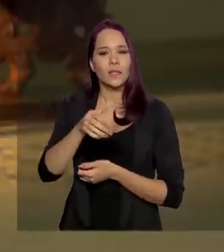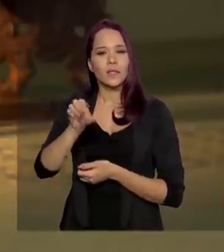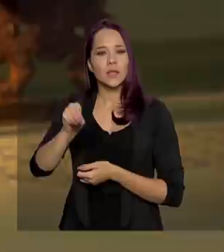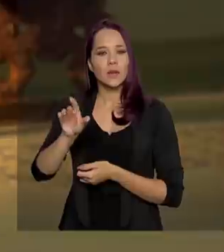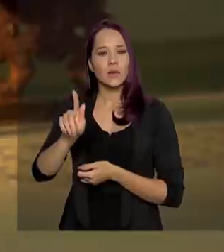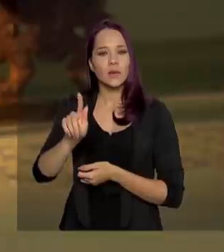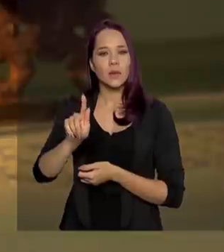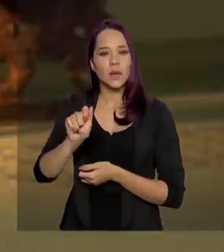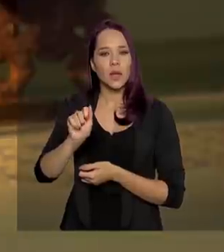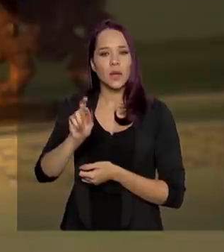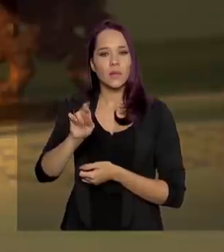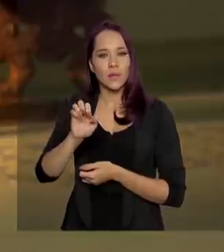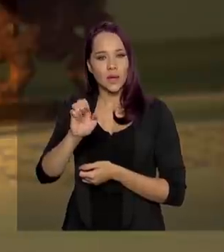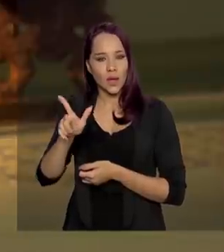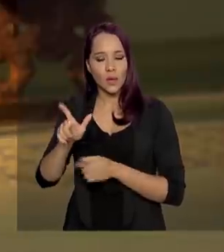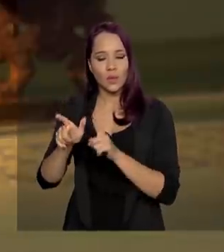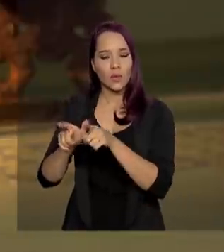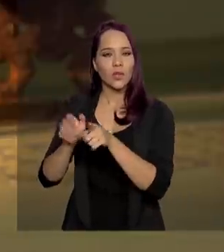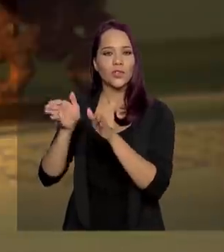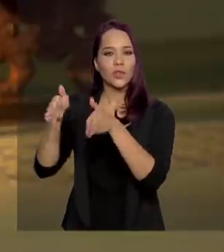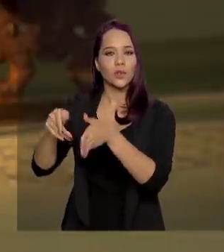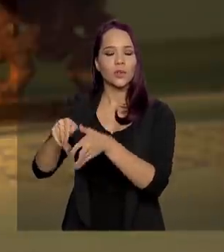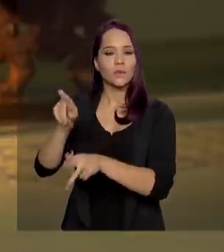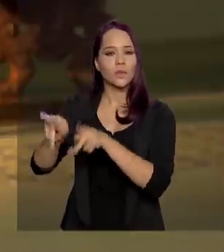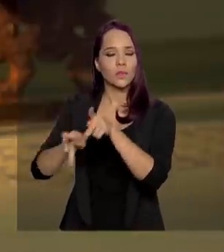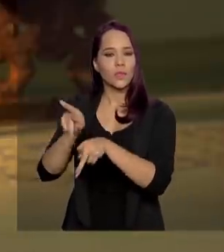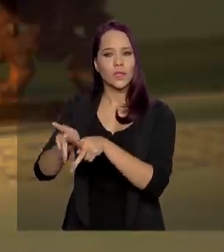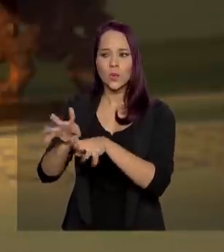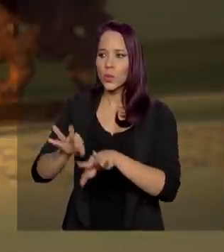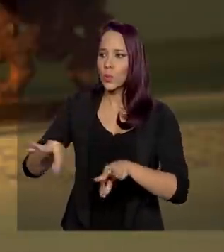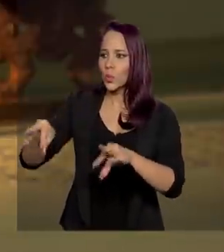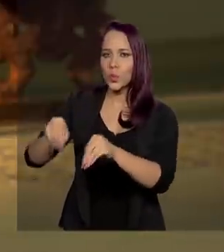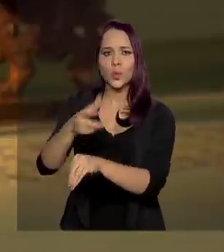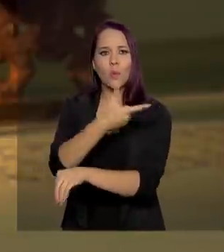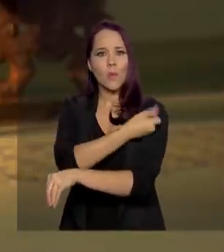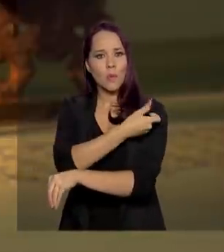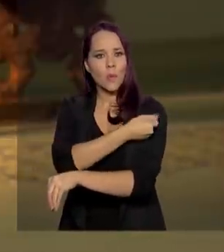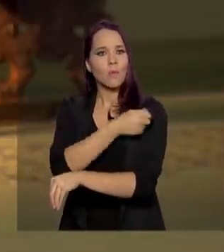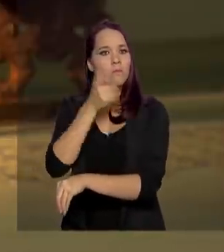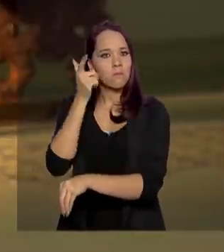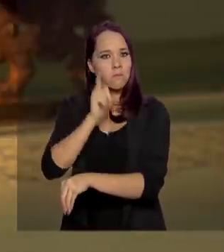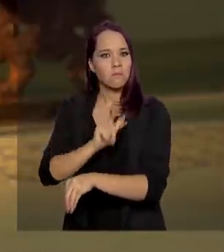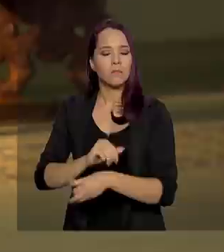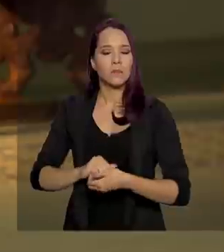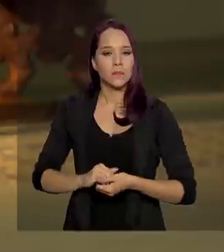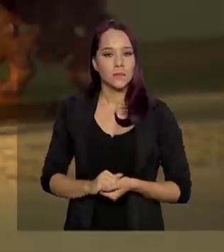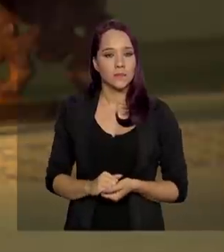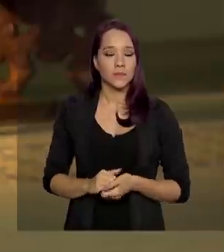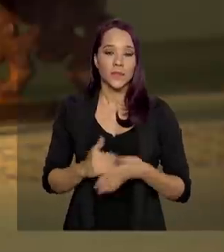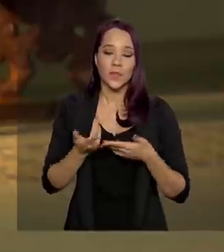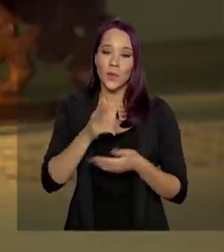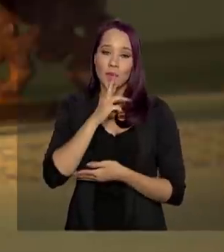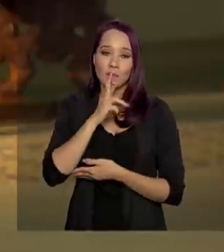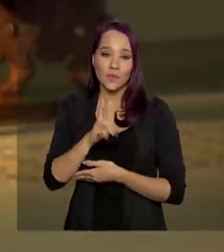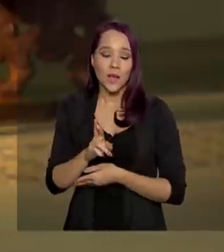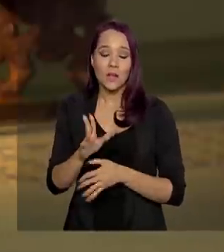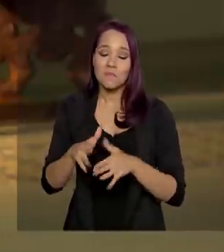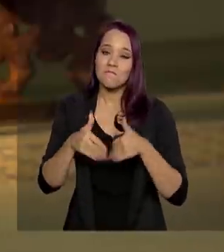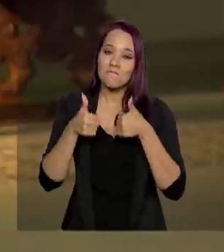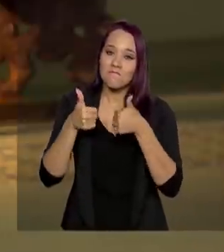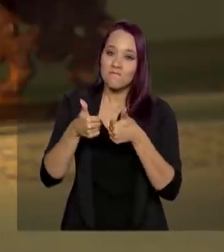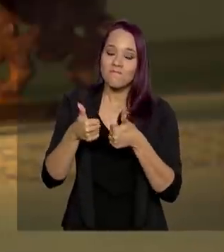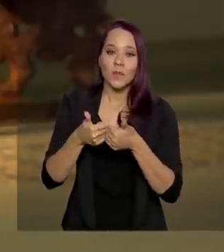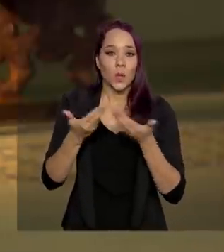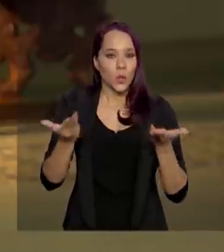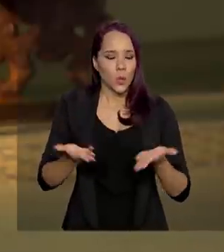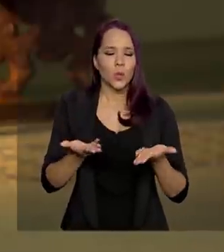e fomos até a fronteira e chegamos lá, nós tínhamos aí a população totalmente vacinada. Então, os resultados foram bons e hoje